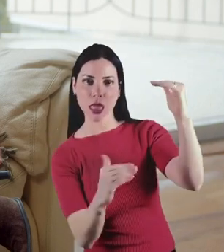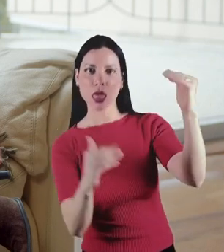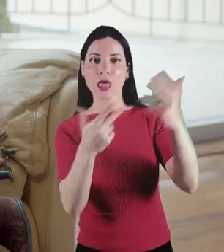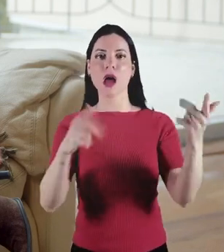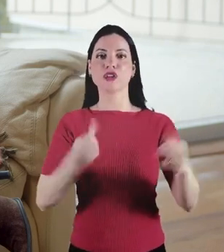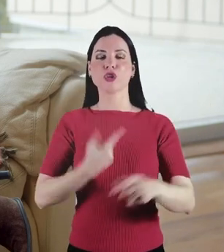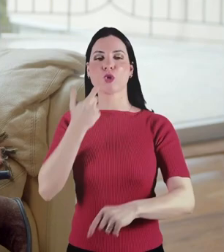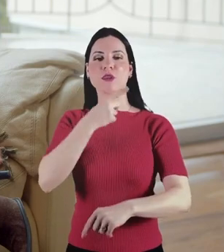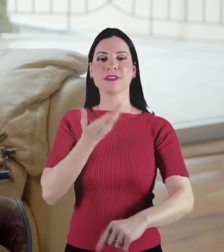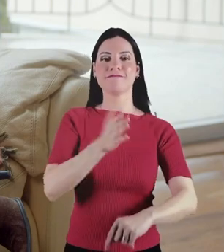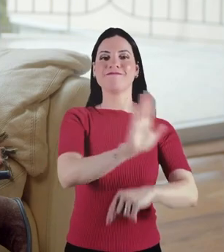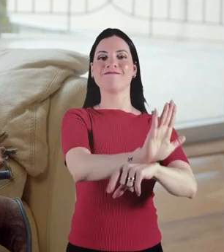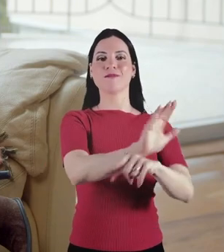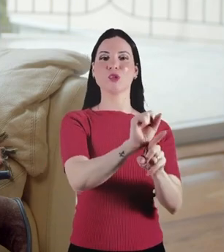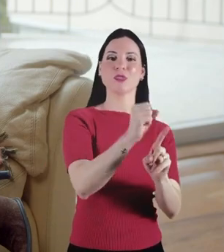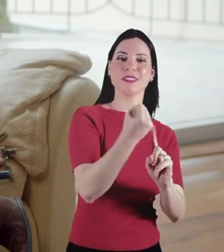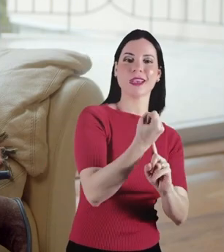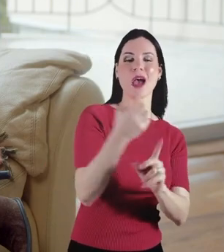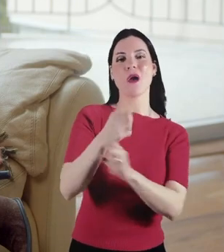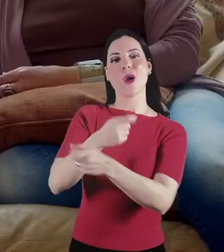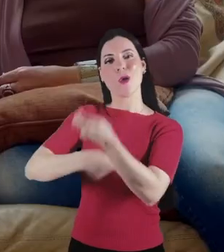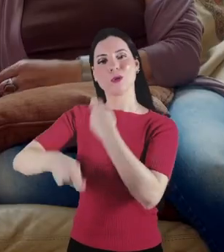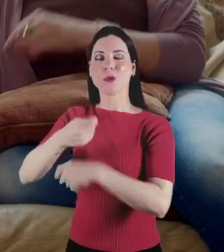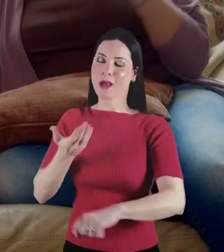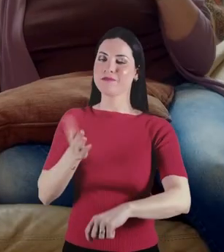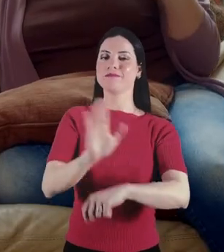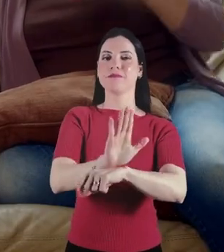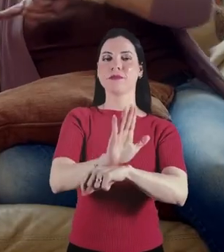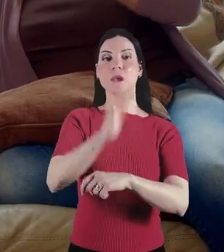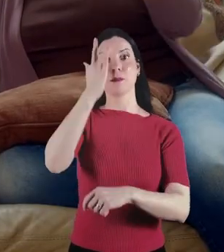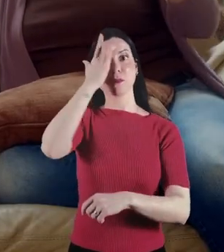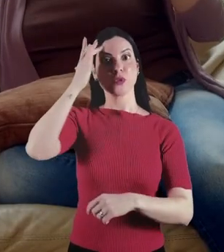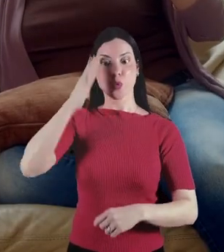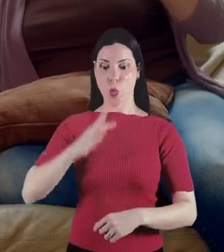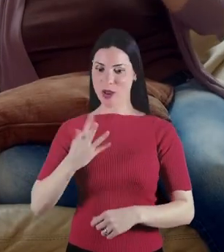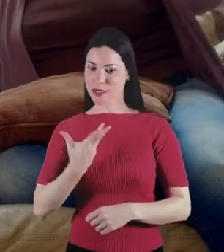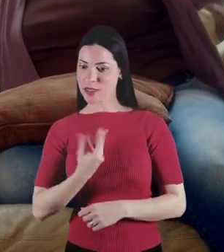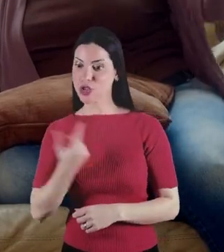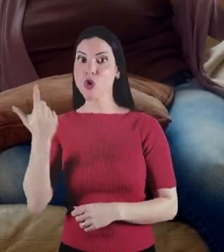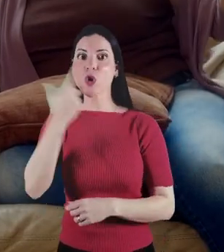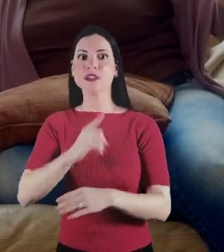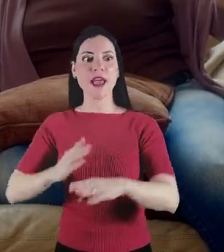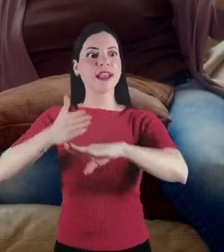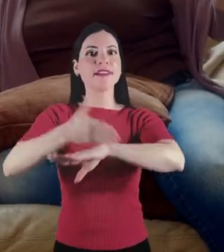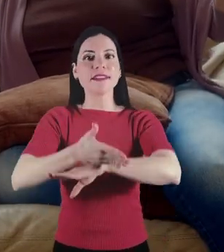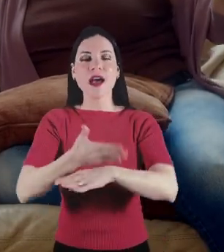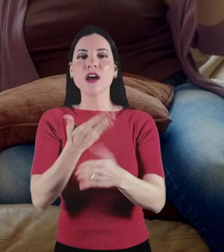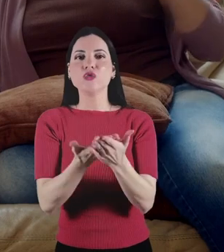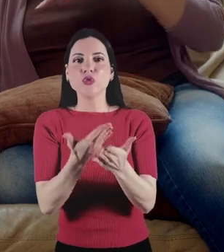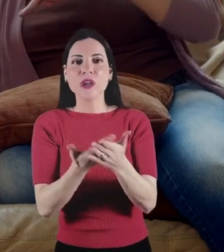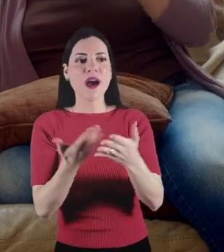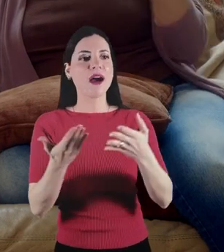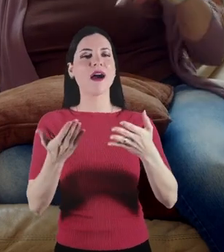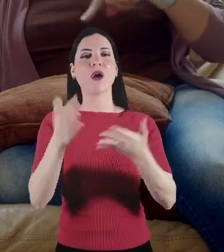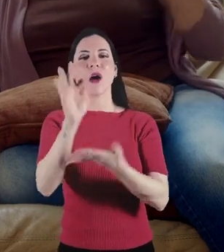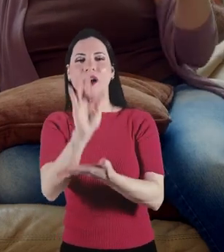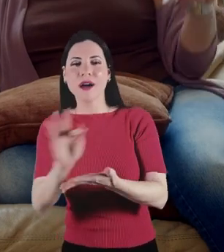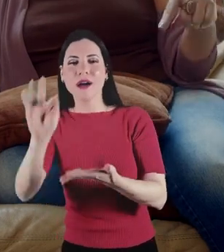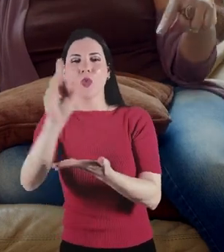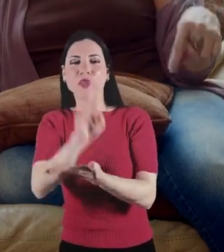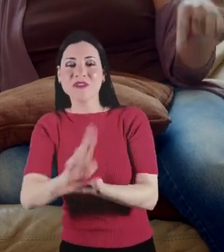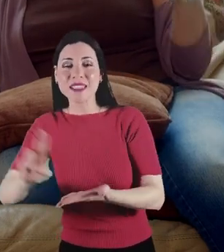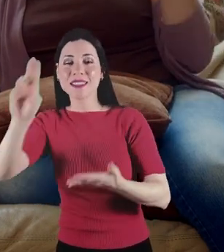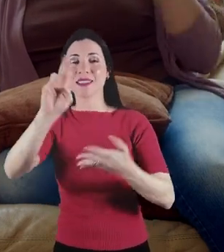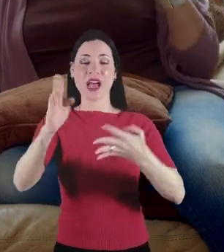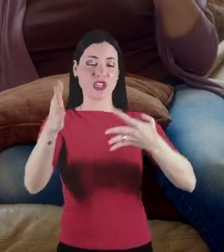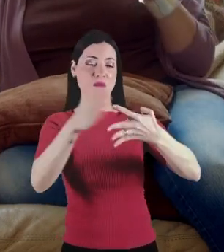de desigualdade, tanto sociais quanto econômicas. Hoje, uma pessoa trans que consegue furar essa bola e consegue entrar numa universidade, não importa nem se é de primeira linha